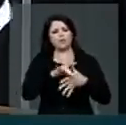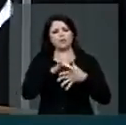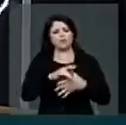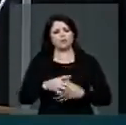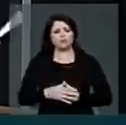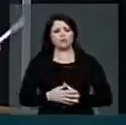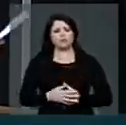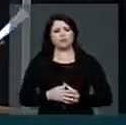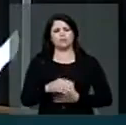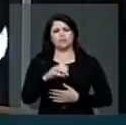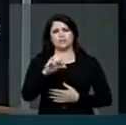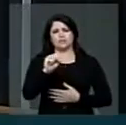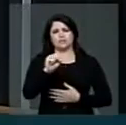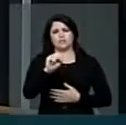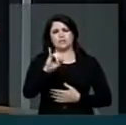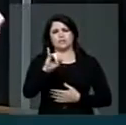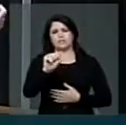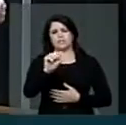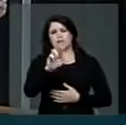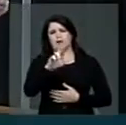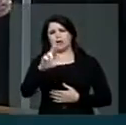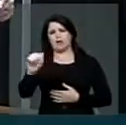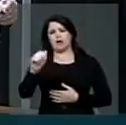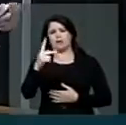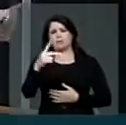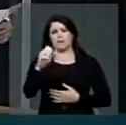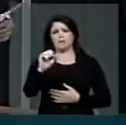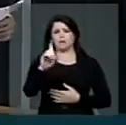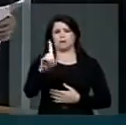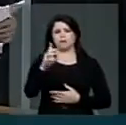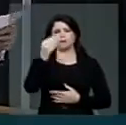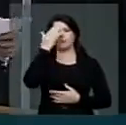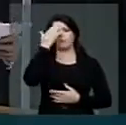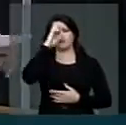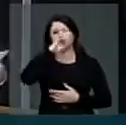searra do PSD. Muito obrigado, Presidente.